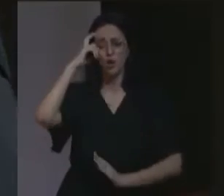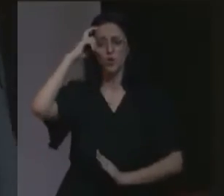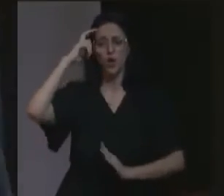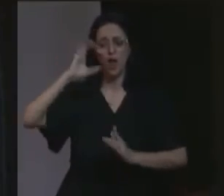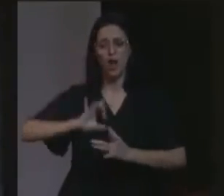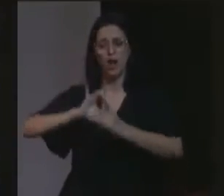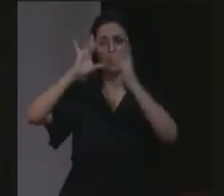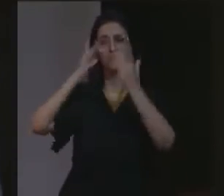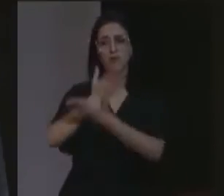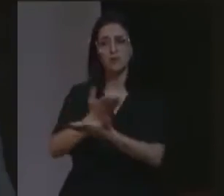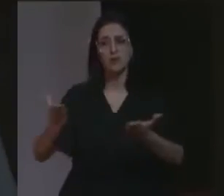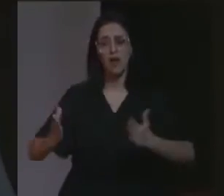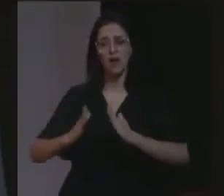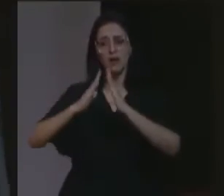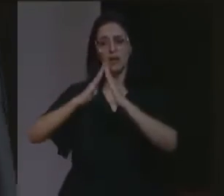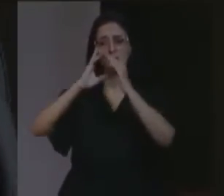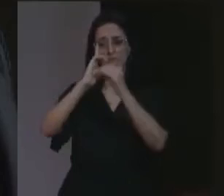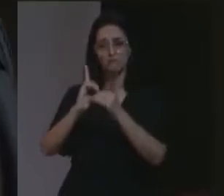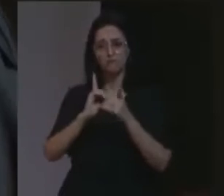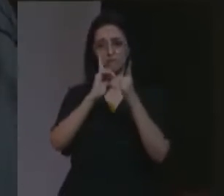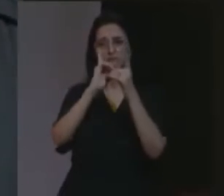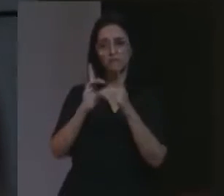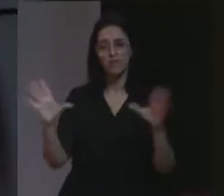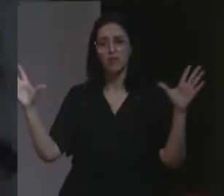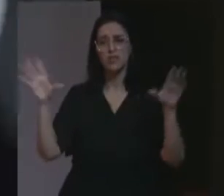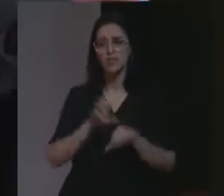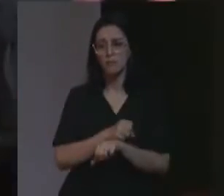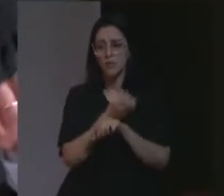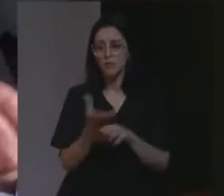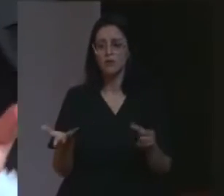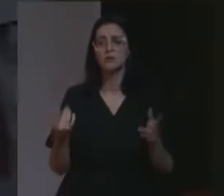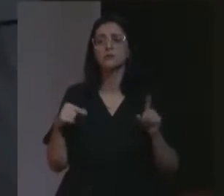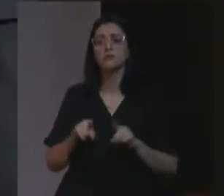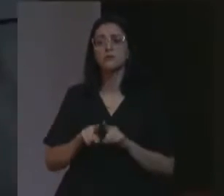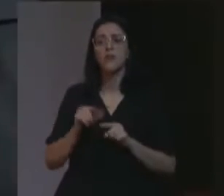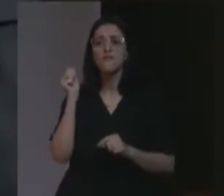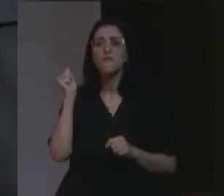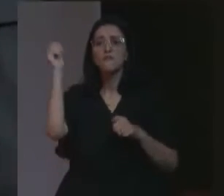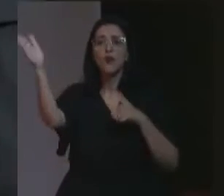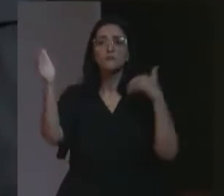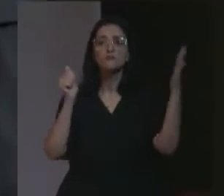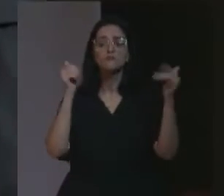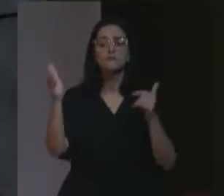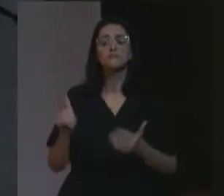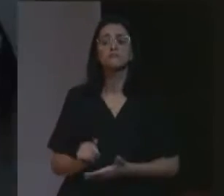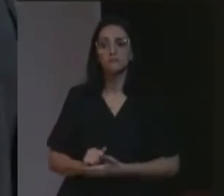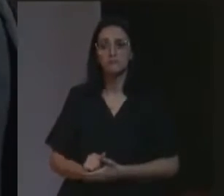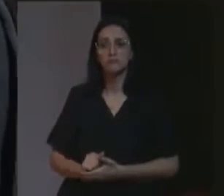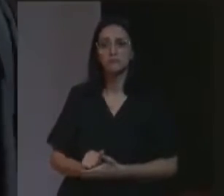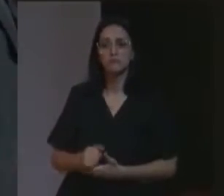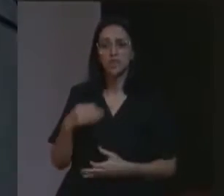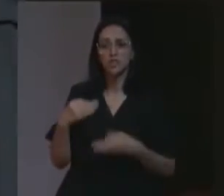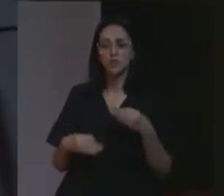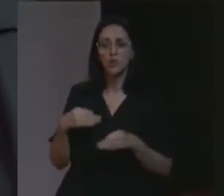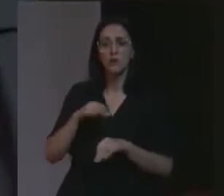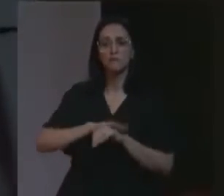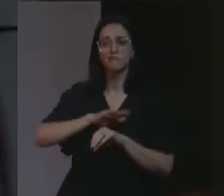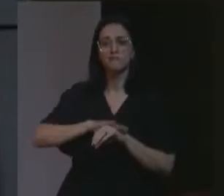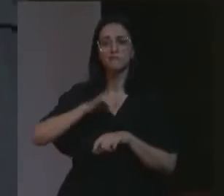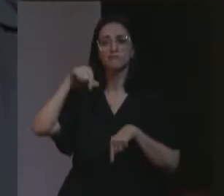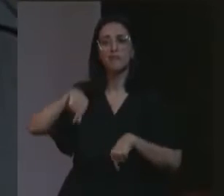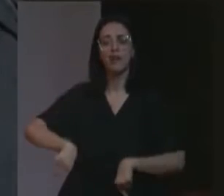Liberdade, na Casa da Democracia, e eles lá do lado de fora, que julgamos hoje aqui,